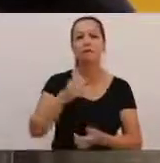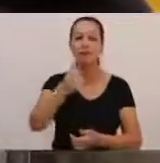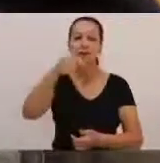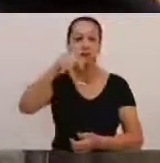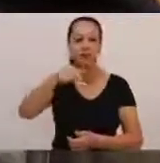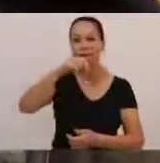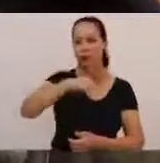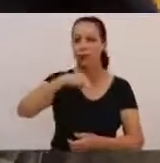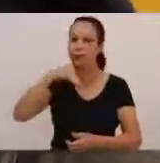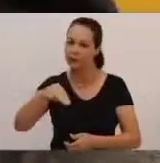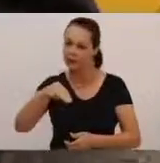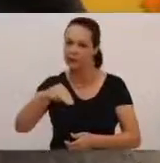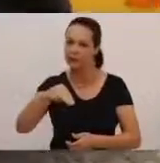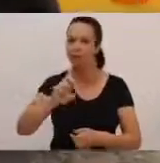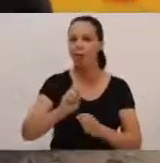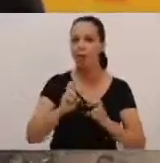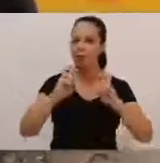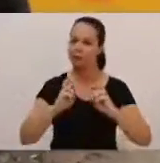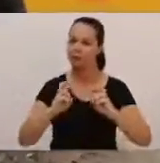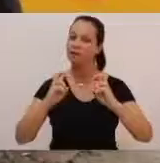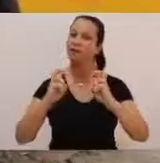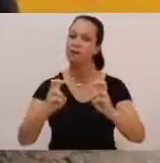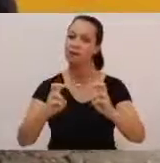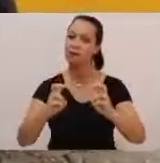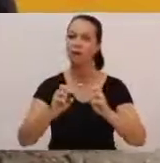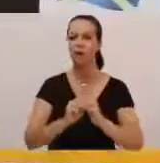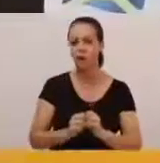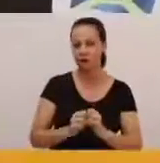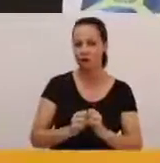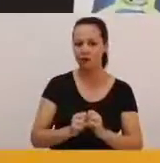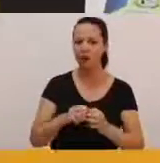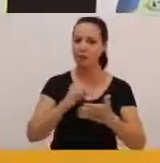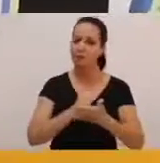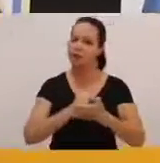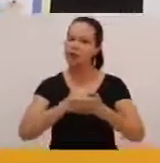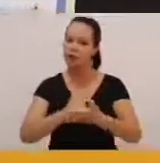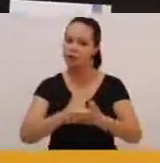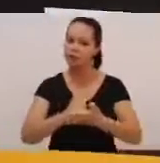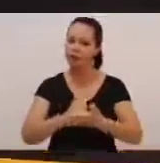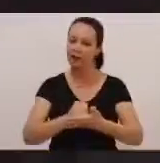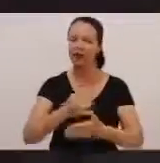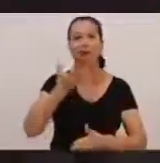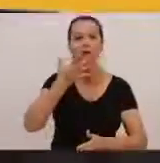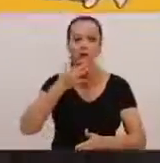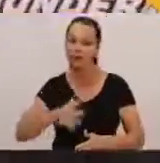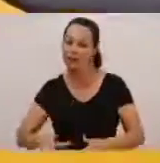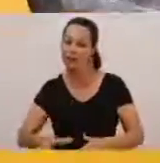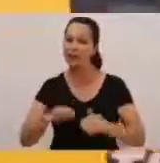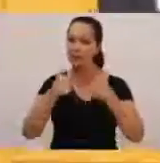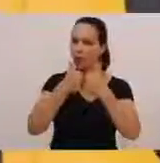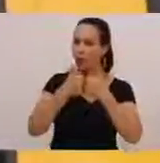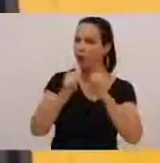contratando também 17 monitores para o transporte de pessoas, então todos os ônibus do transporte escolar municipal